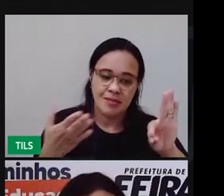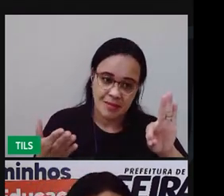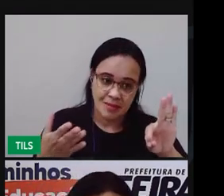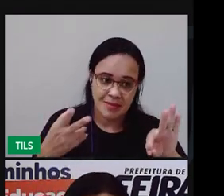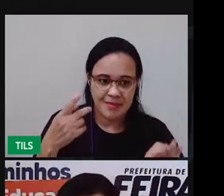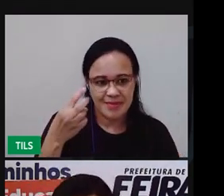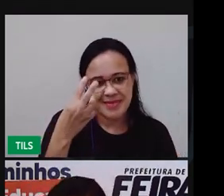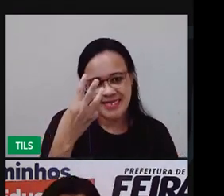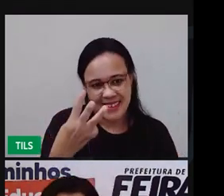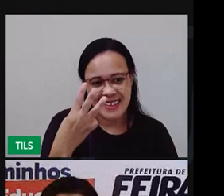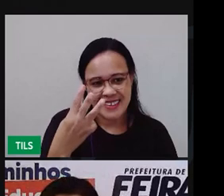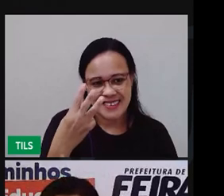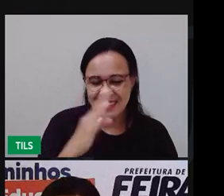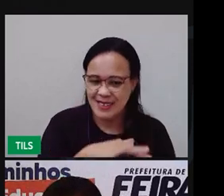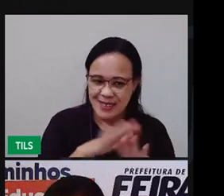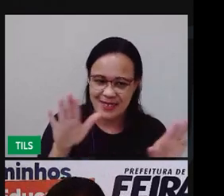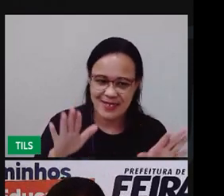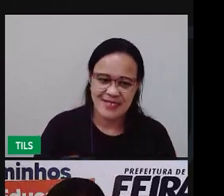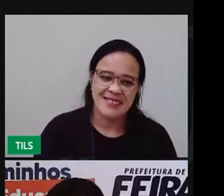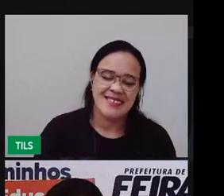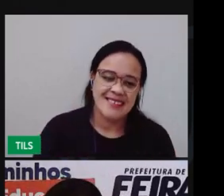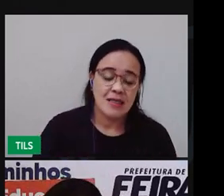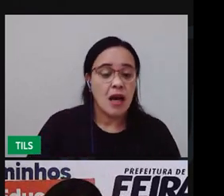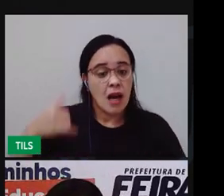Agora, crianças, vamos jogar?